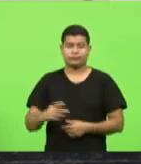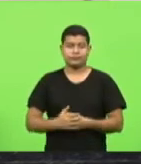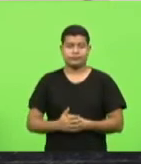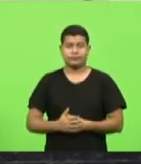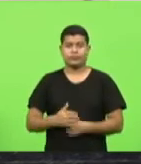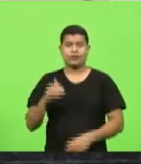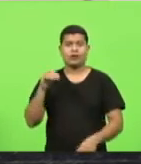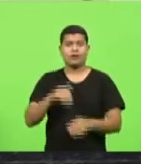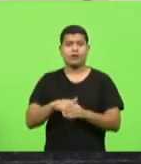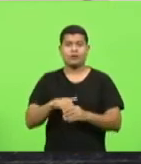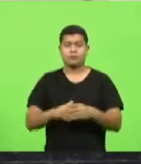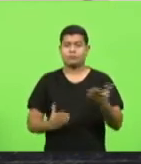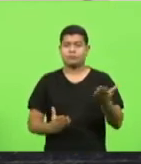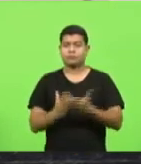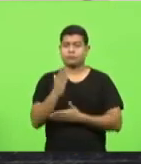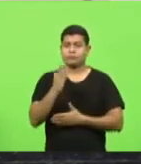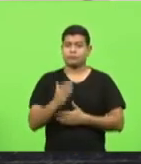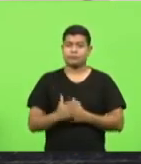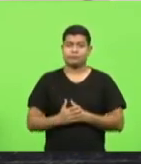aprovado